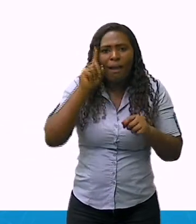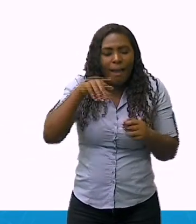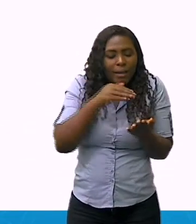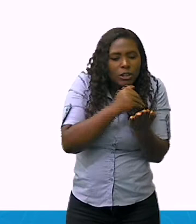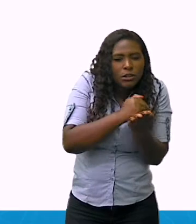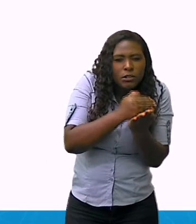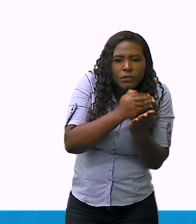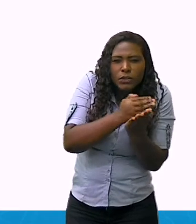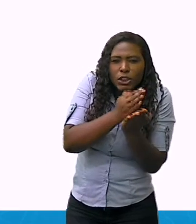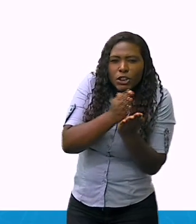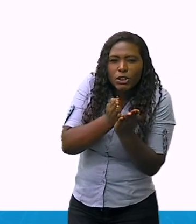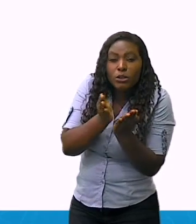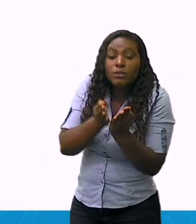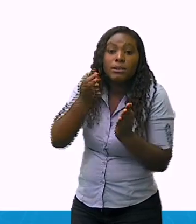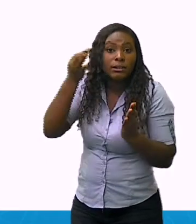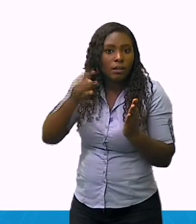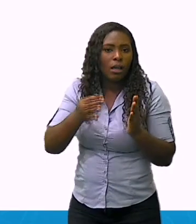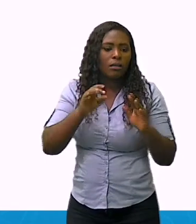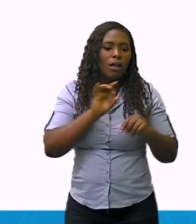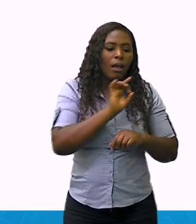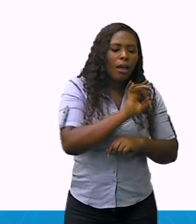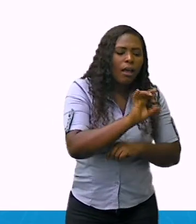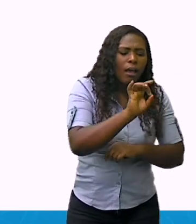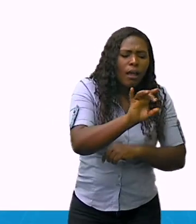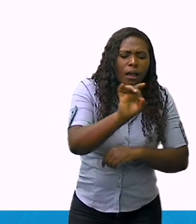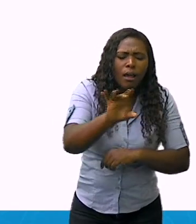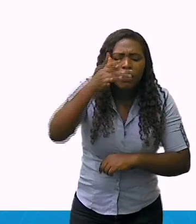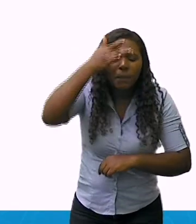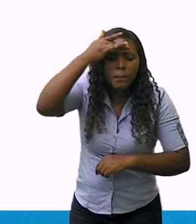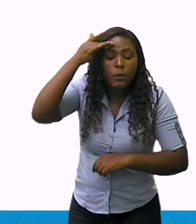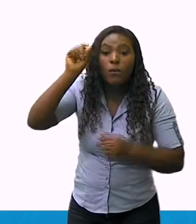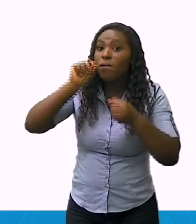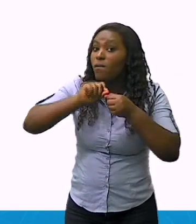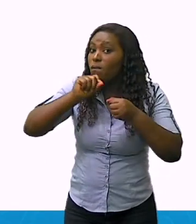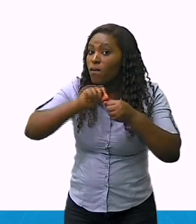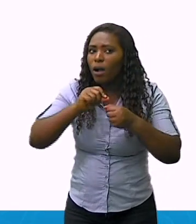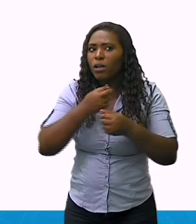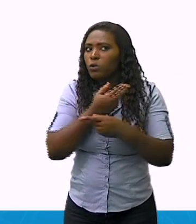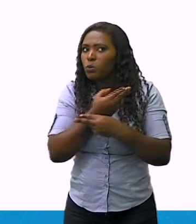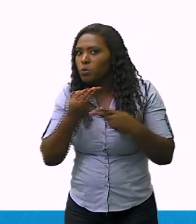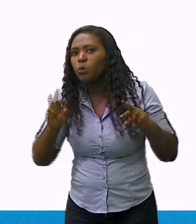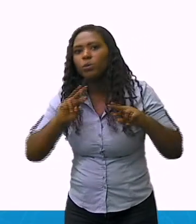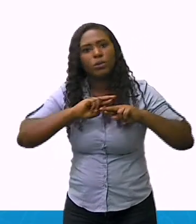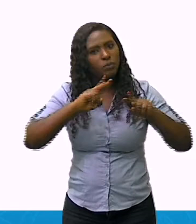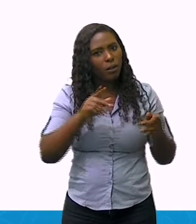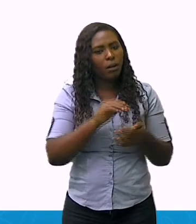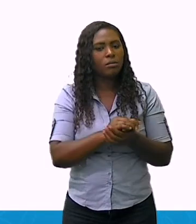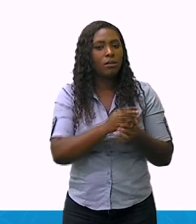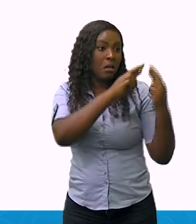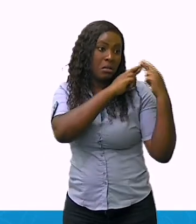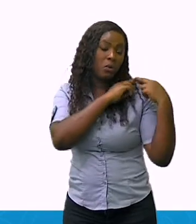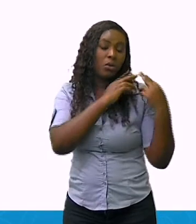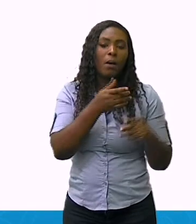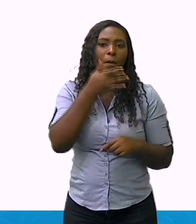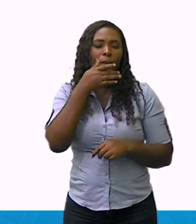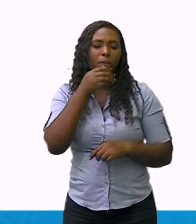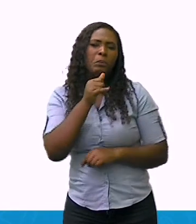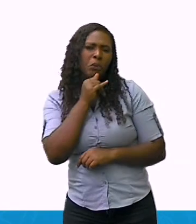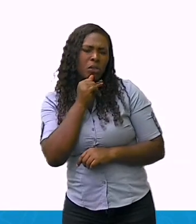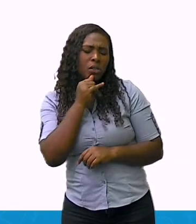divisão, estejam presentes todos os habitantes responsáveis pela pesca,